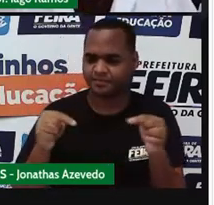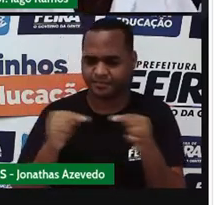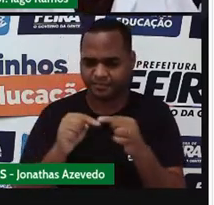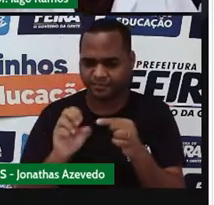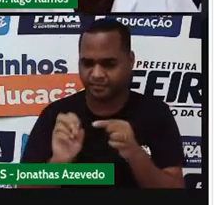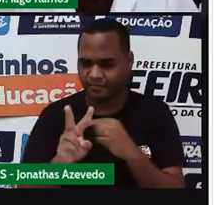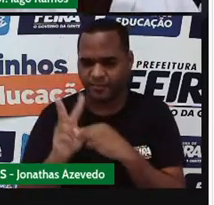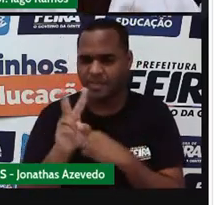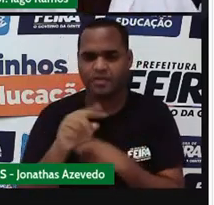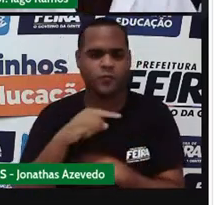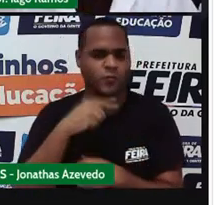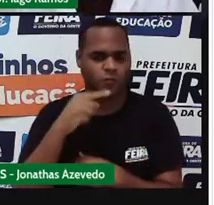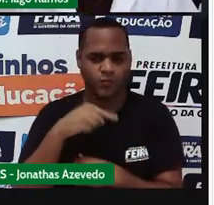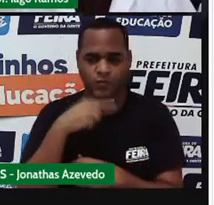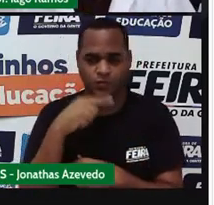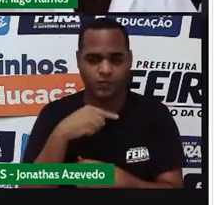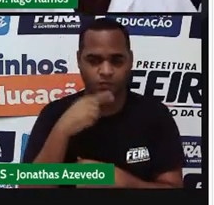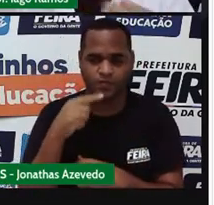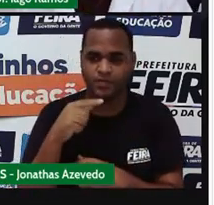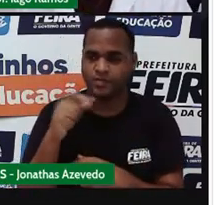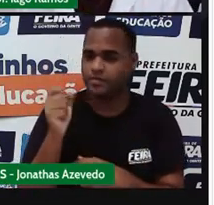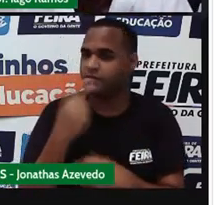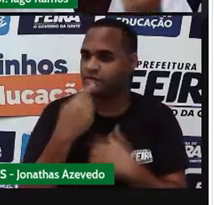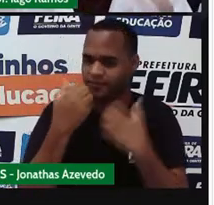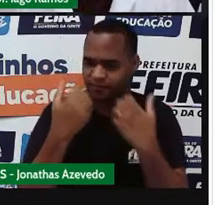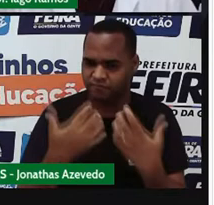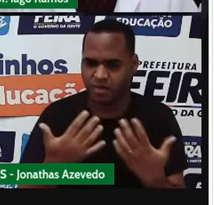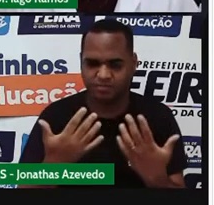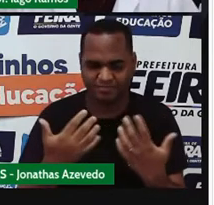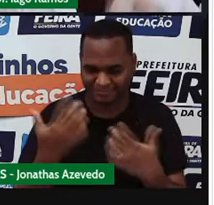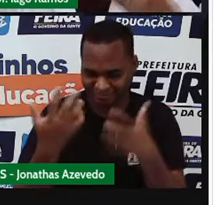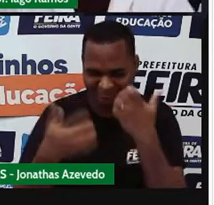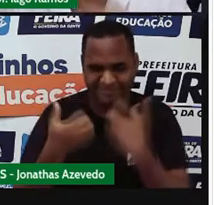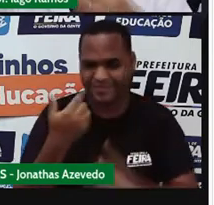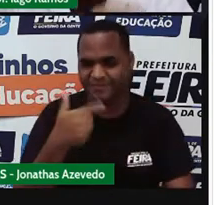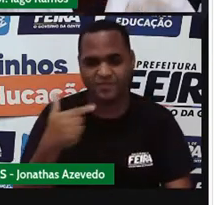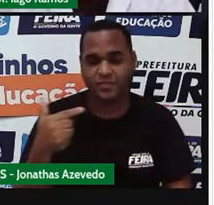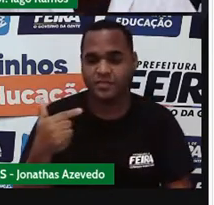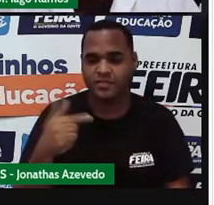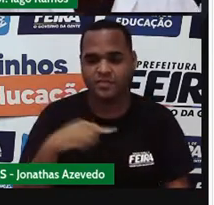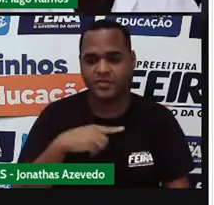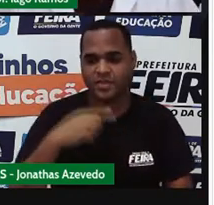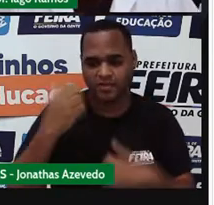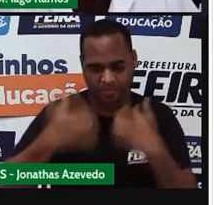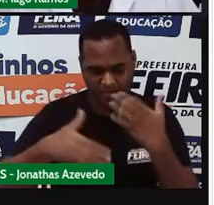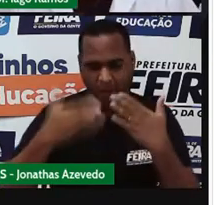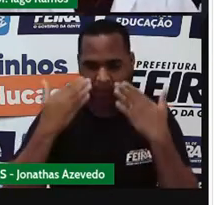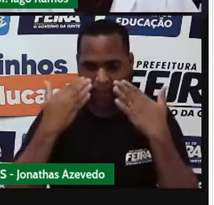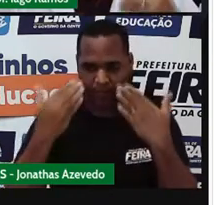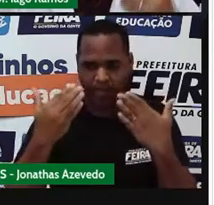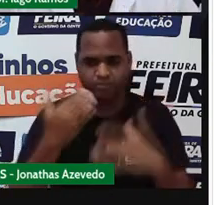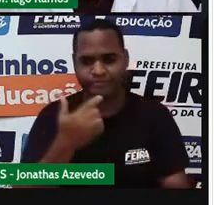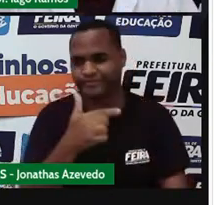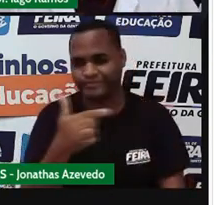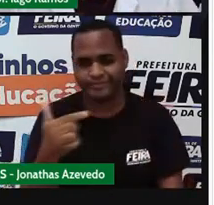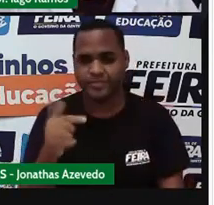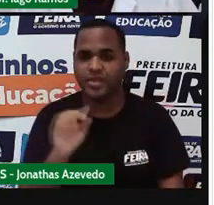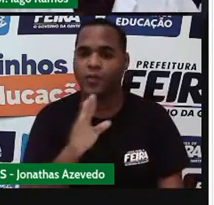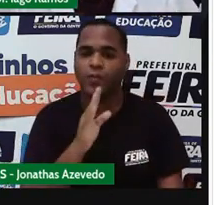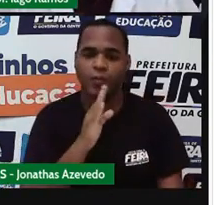né? Para a gente, esses valores não são ditos, não são falados, não são mostrados. Então, eles são valores